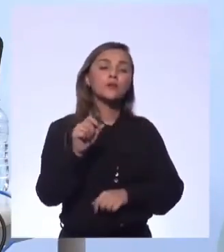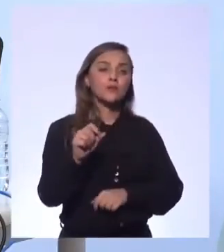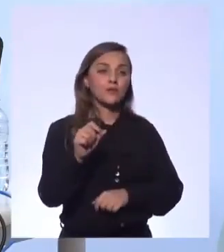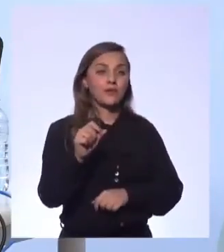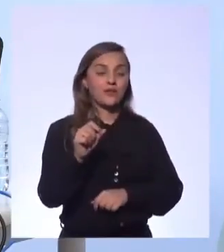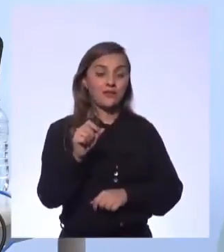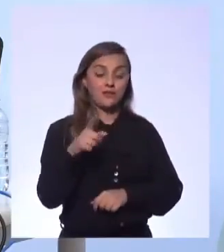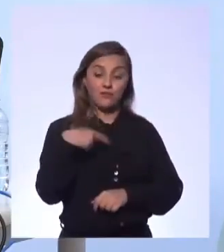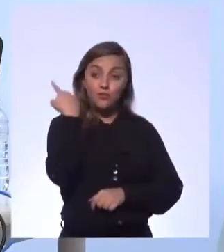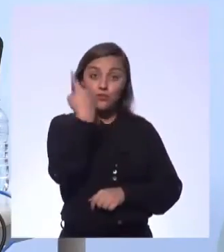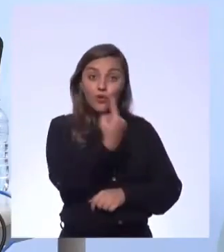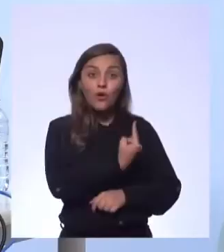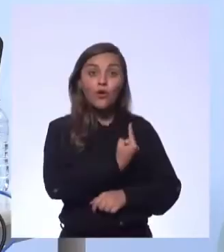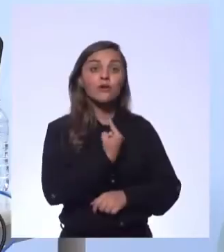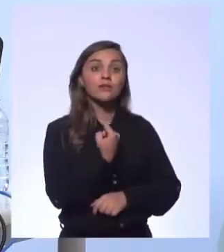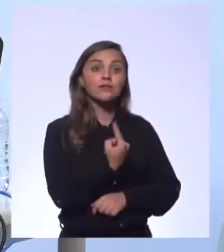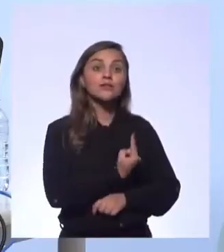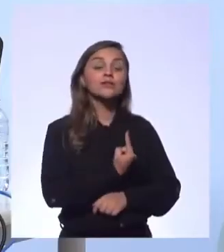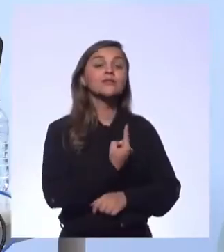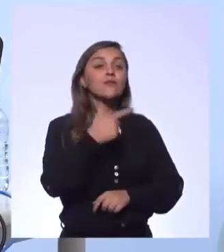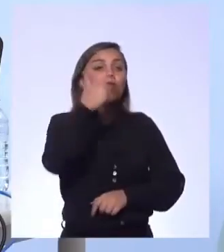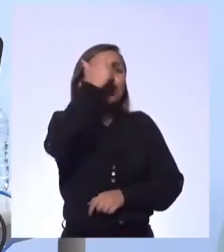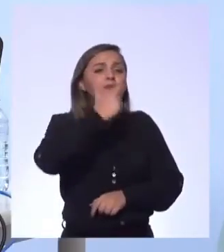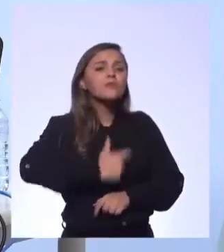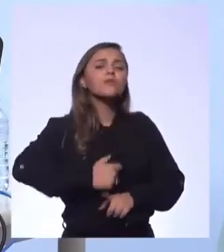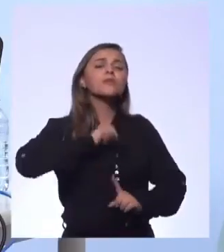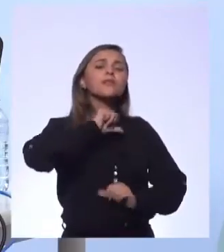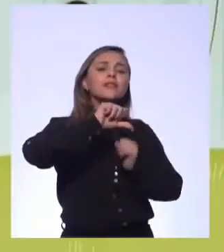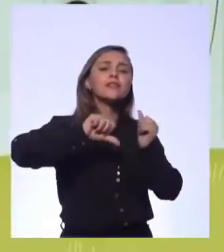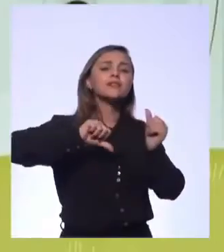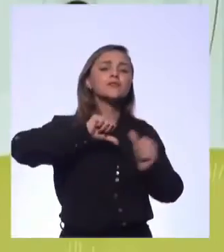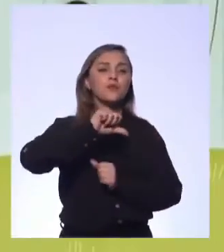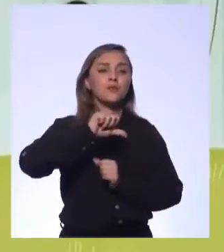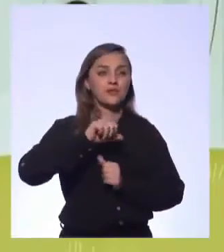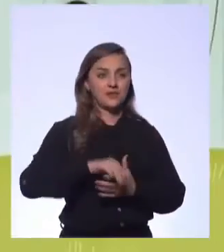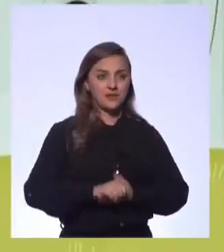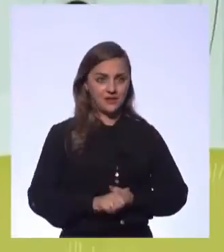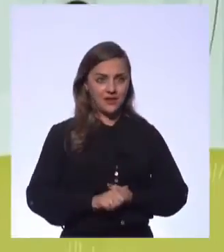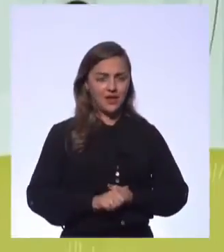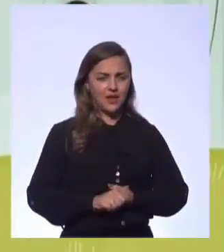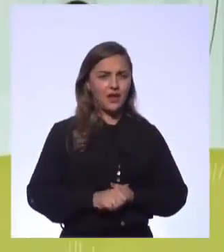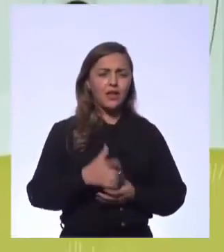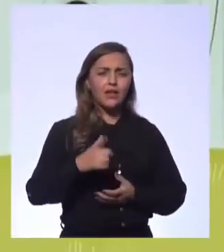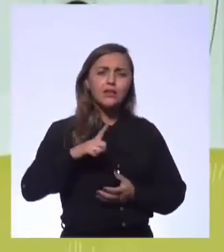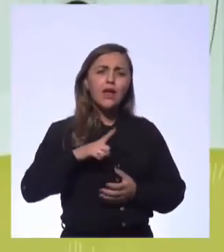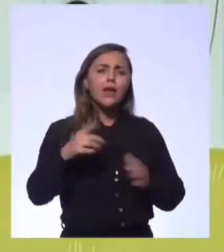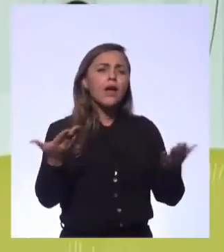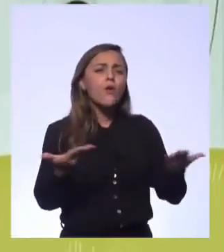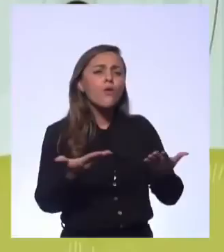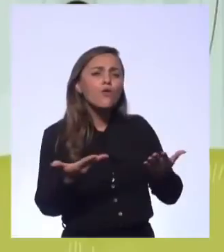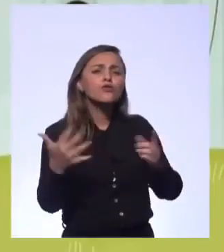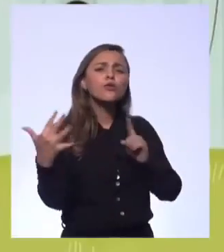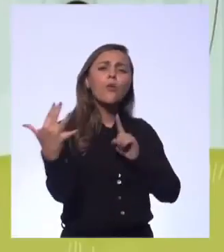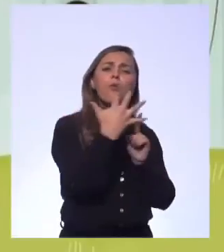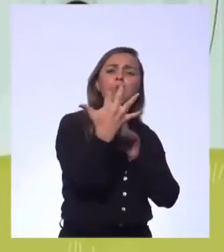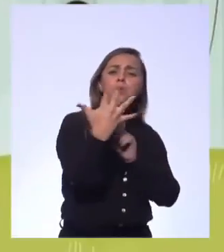transformação. Quem é você diante desse cenário? Diante de todas essas mudanças que estão acontecendo,